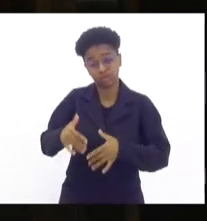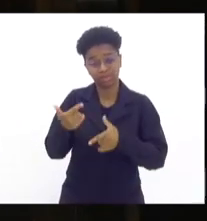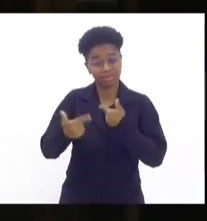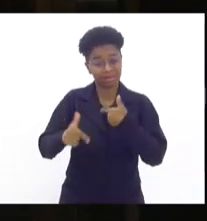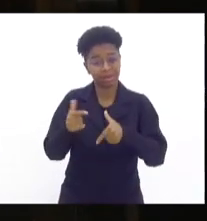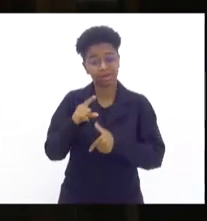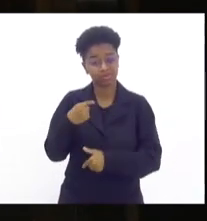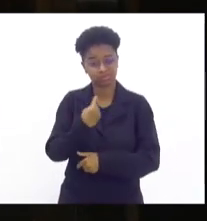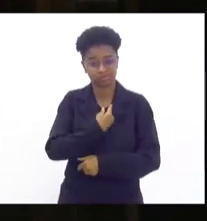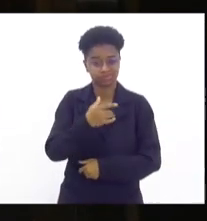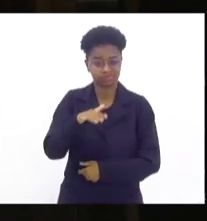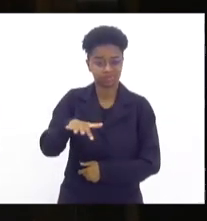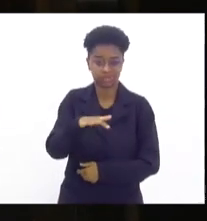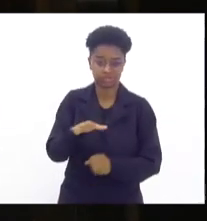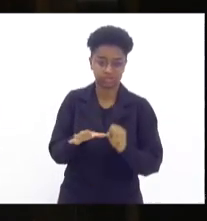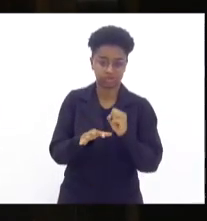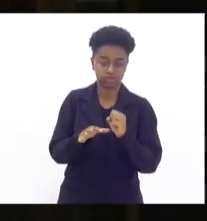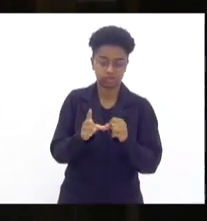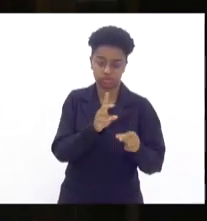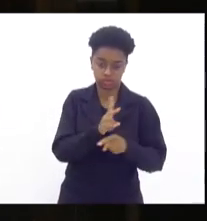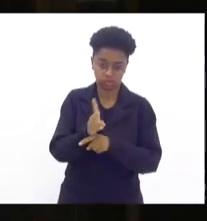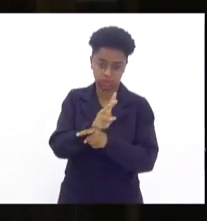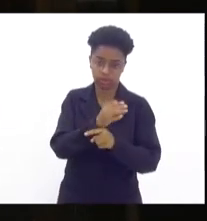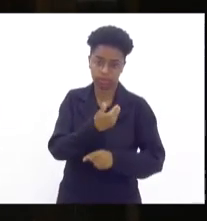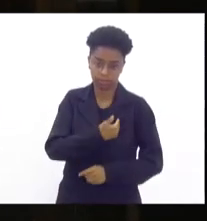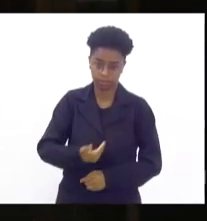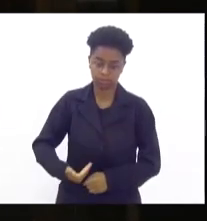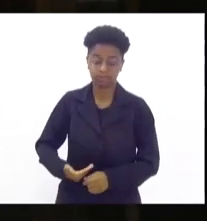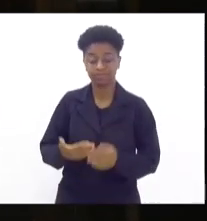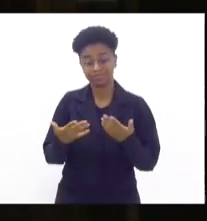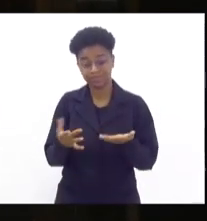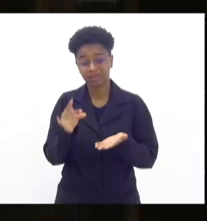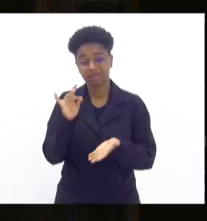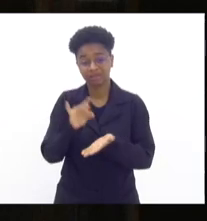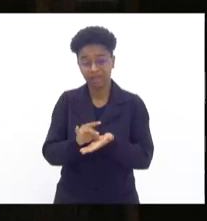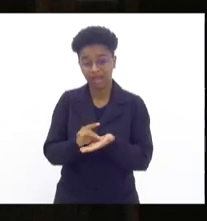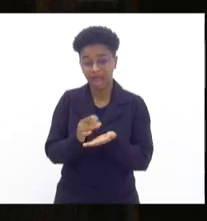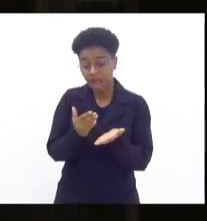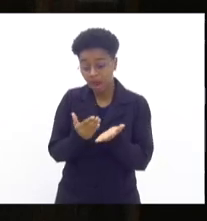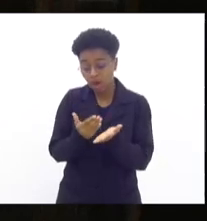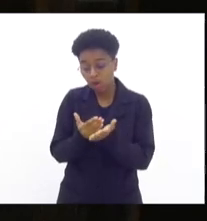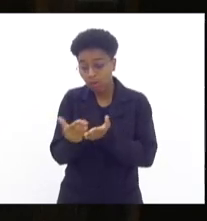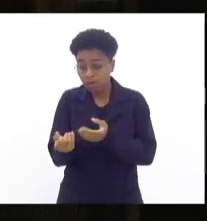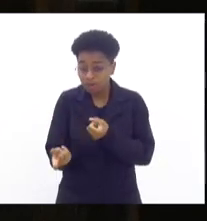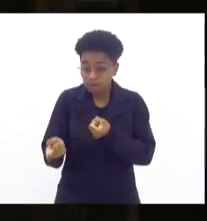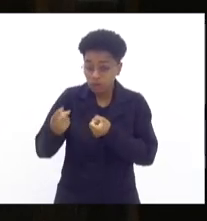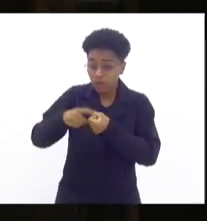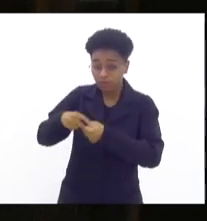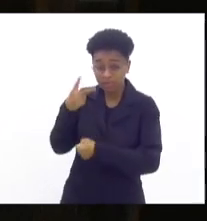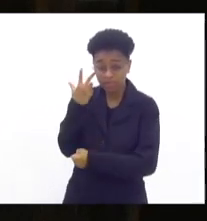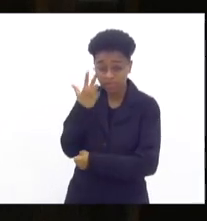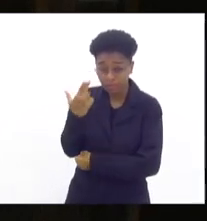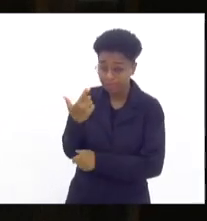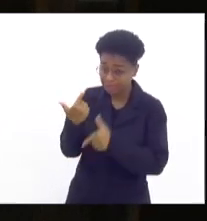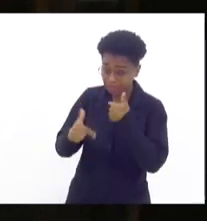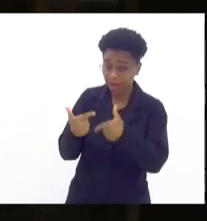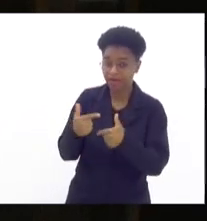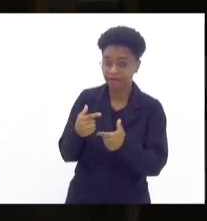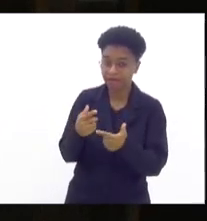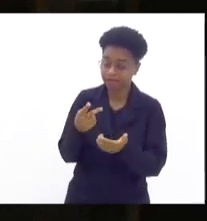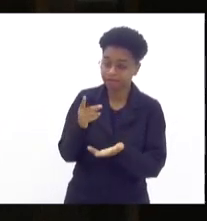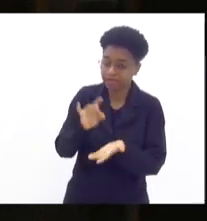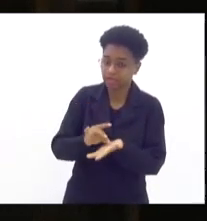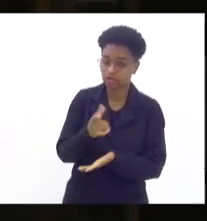segurança pública nesse período. Realmente, a segurança pública começou a voltar à normalidade em termos de trabalho de 2022,